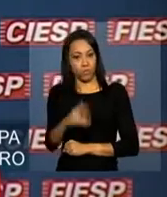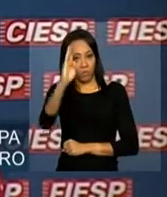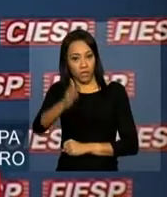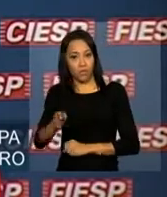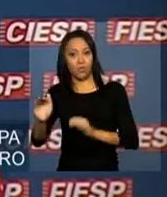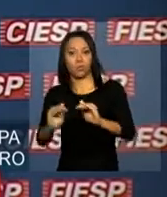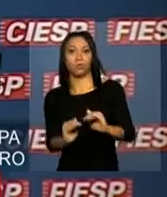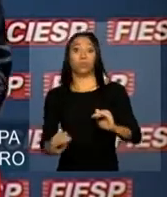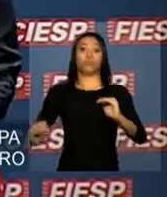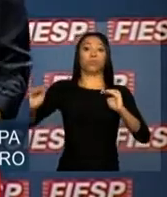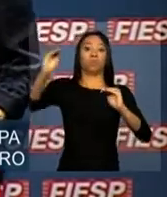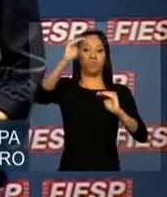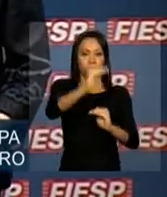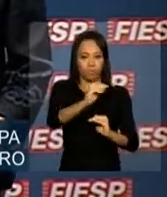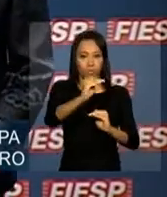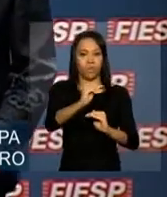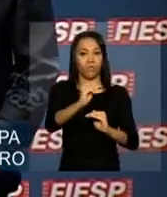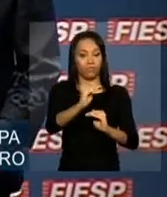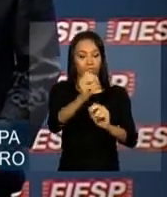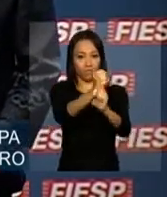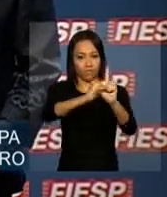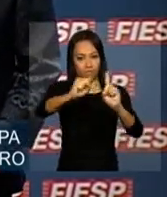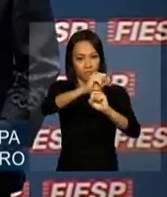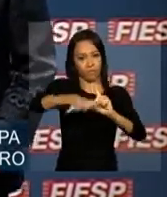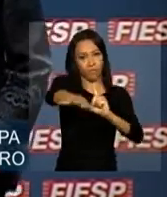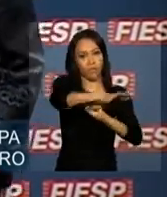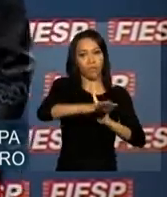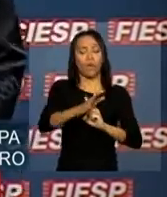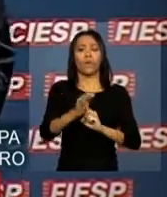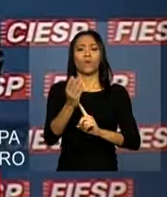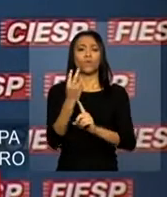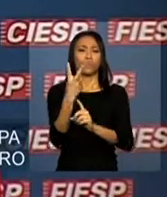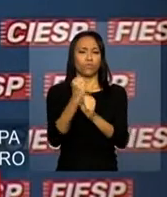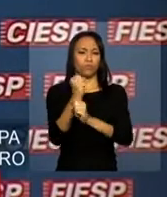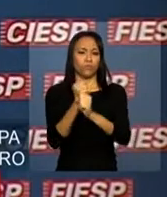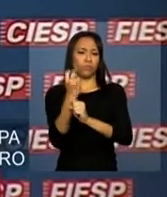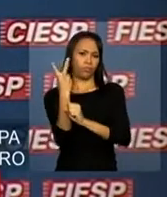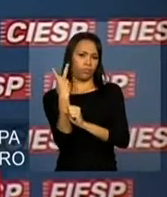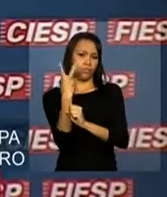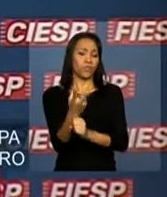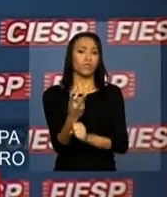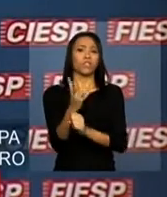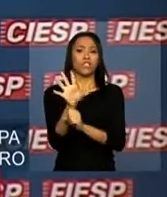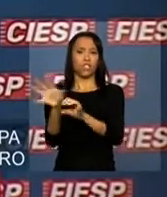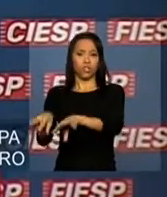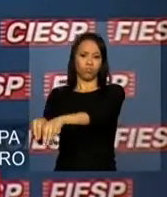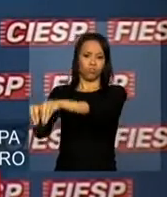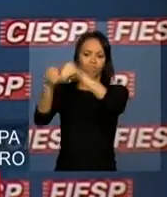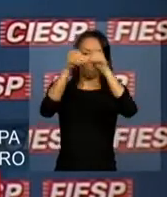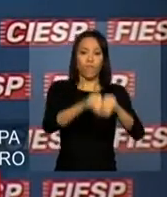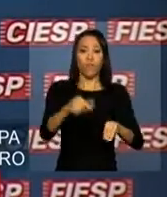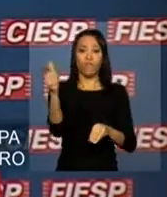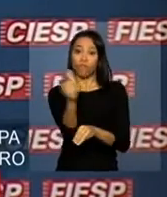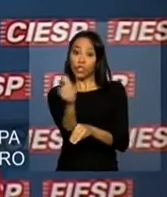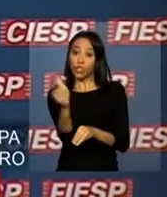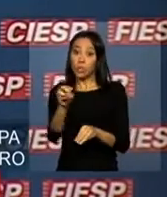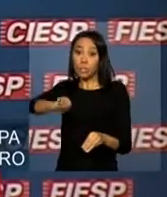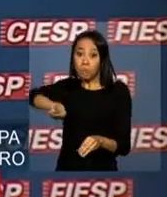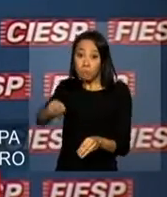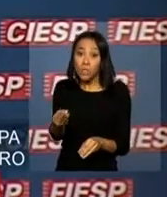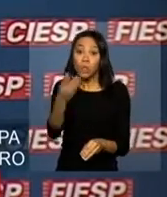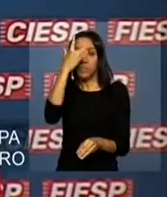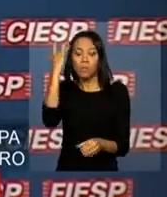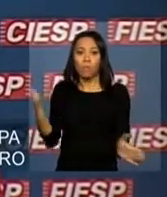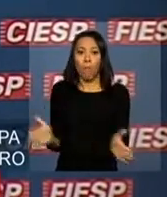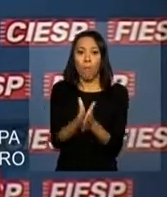dois anos, o programa Brasil Sem Miséria retirou 22 milhões de pessoas da extrema